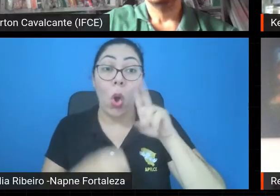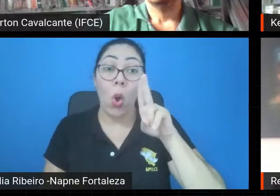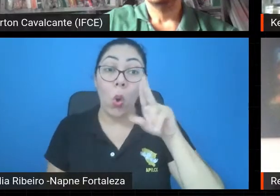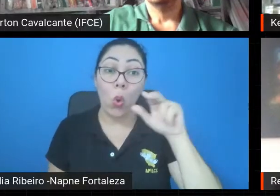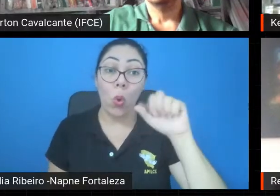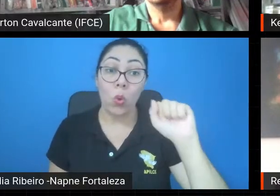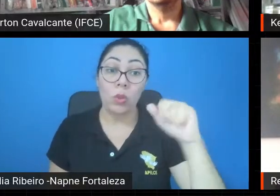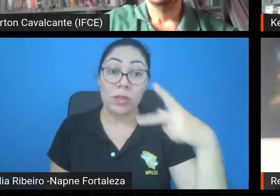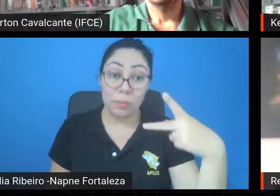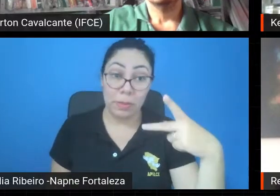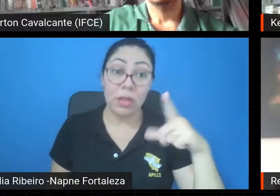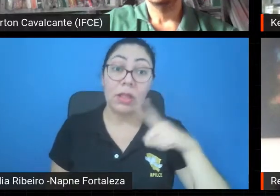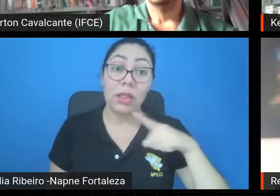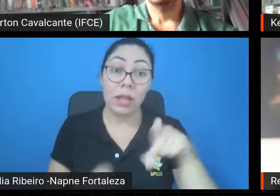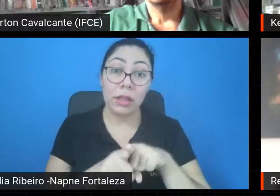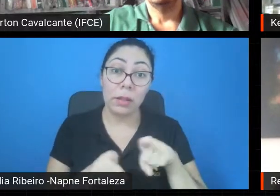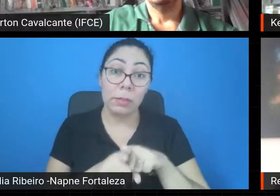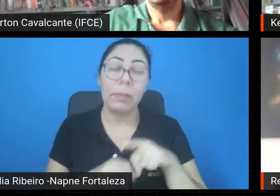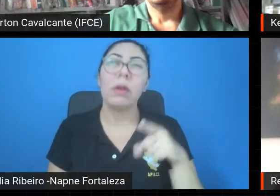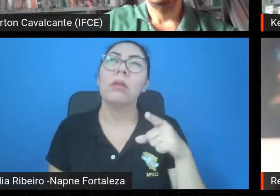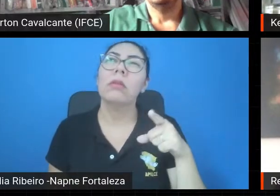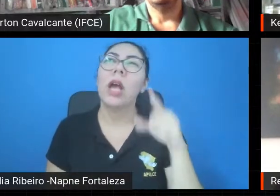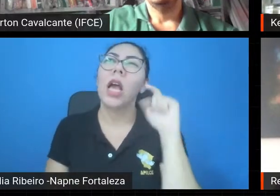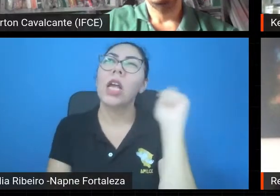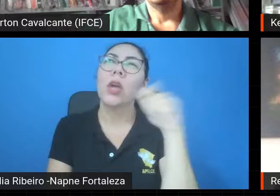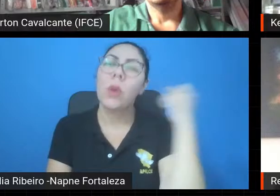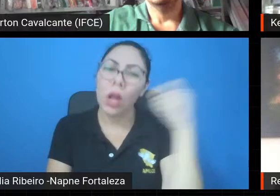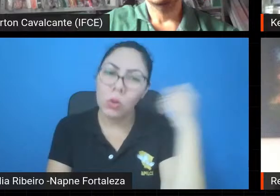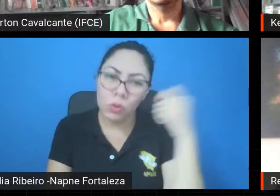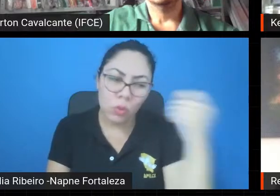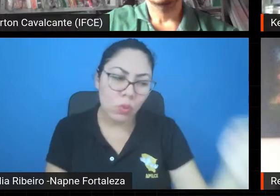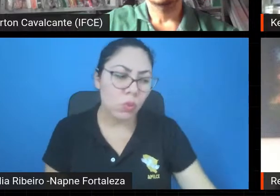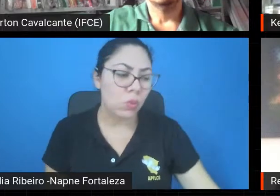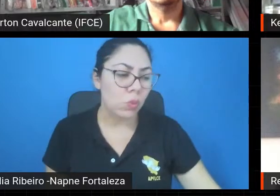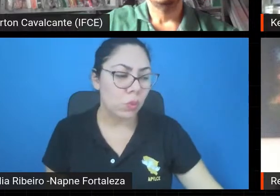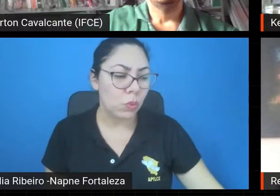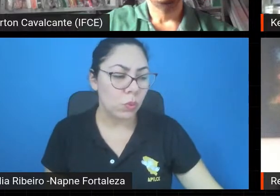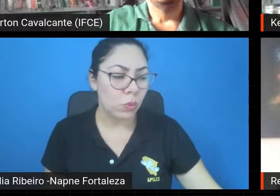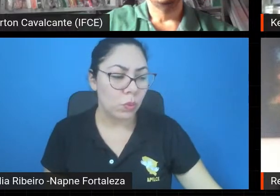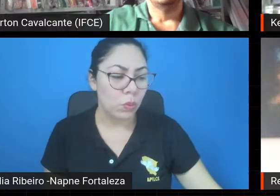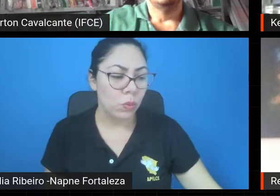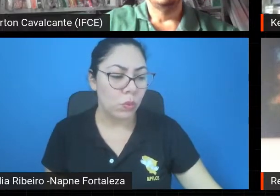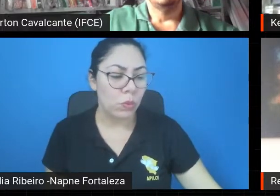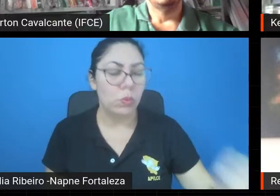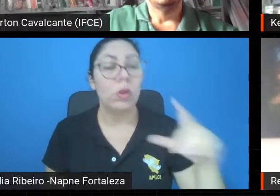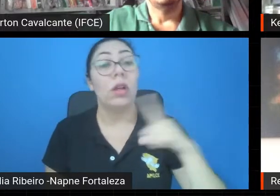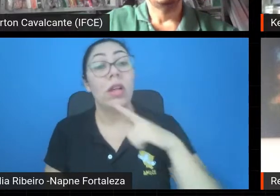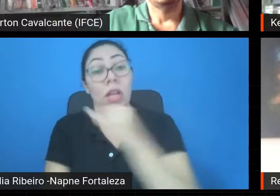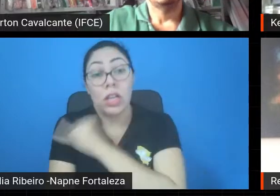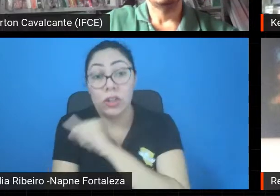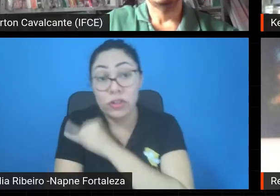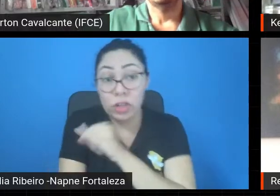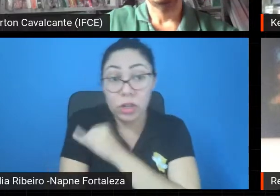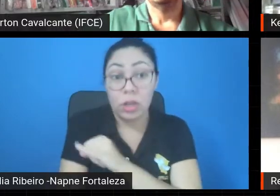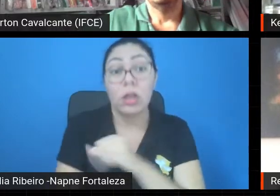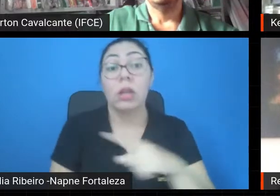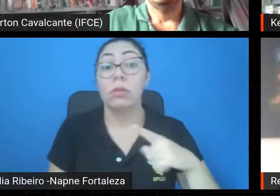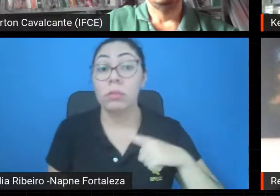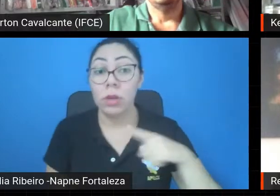Física do Rio Grande do Sul, no Universidade Federal do Rio de Janeiro, Valongo, e